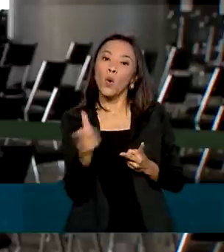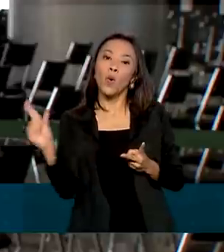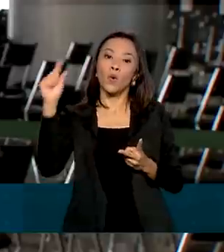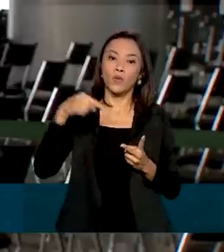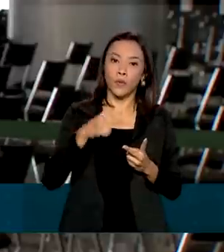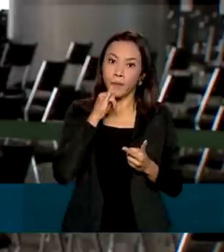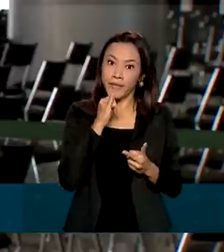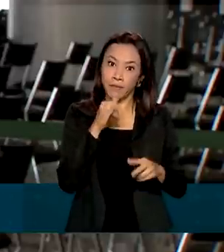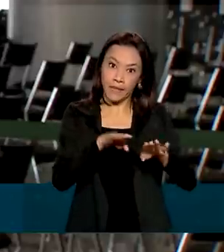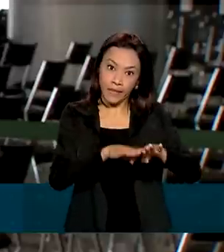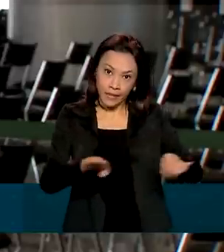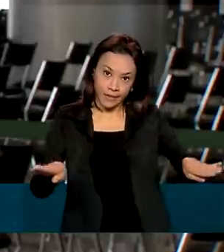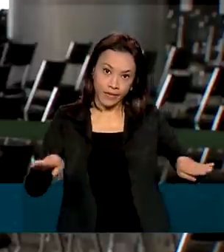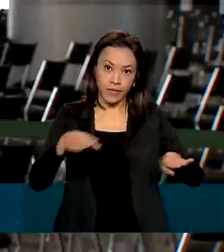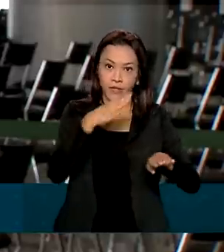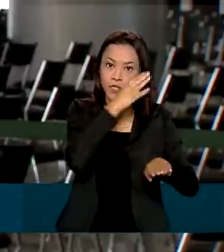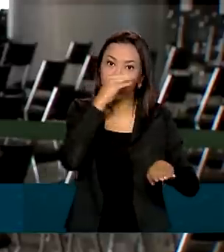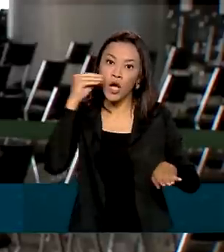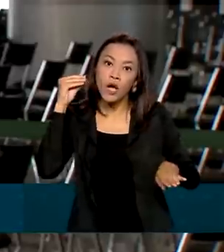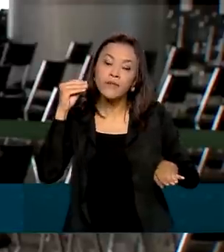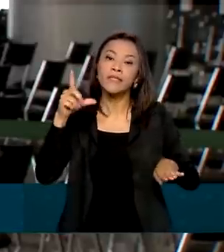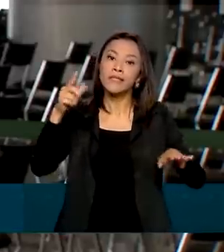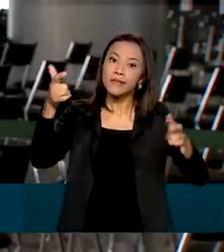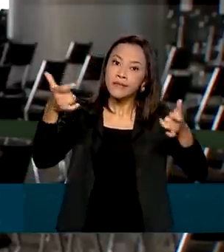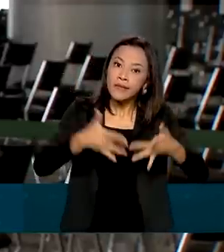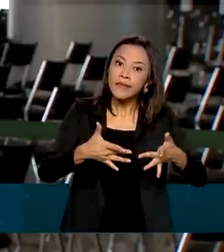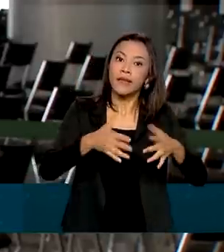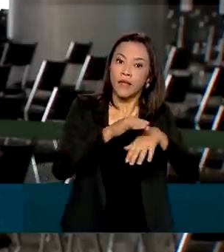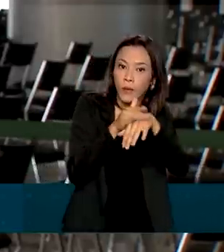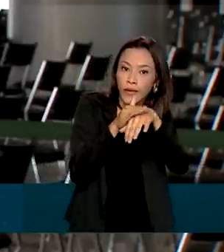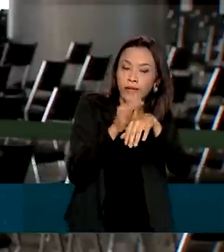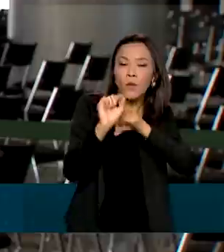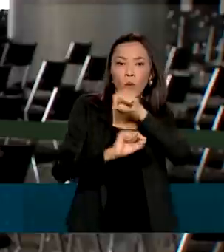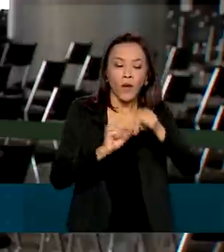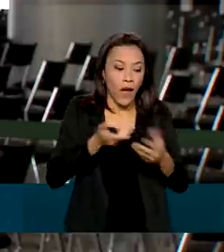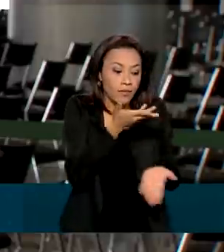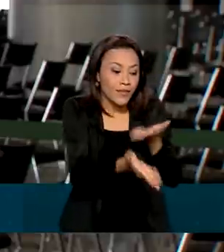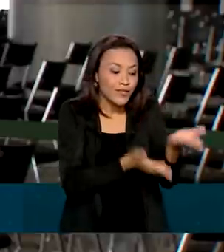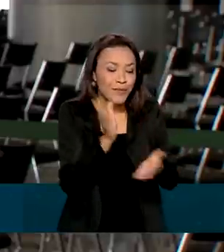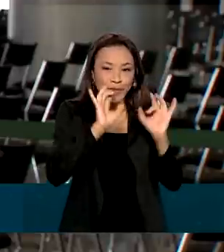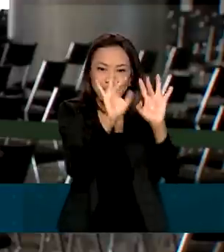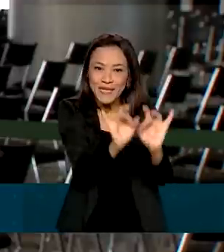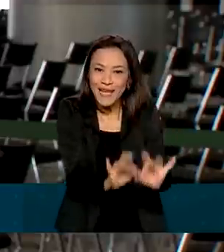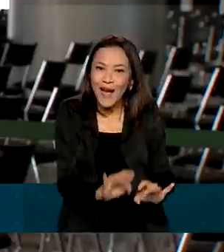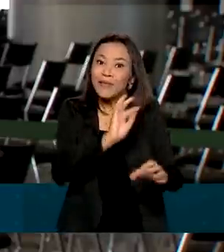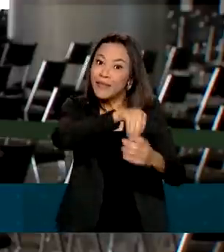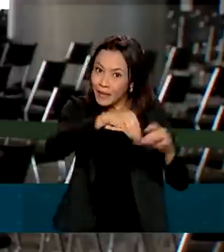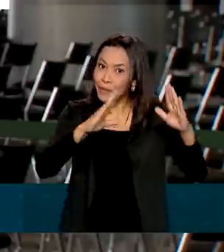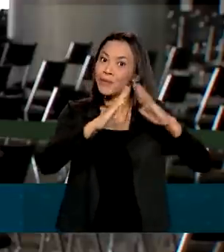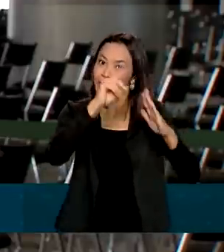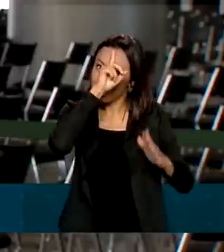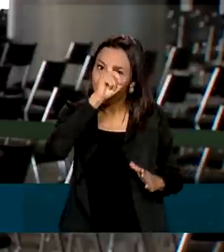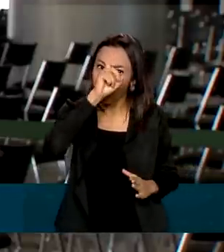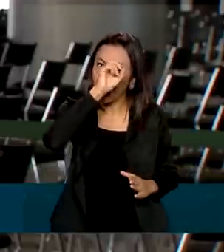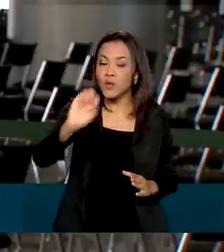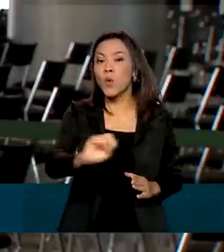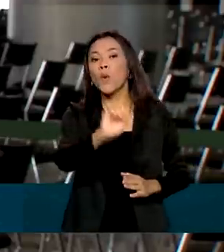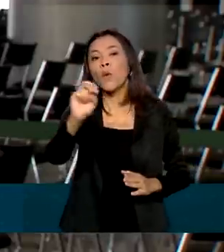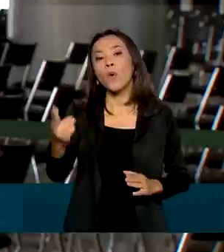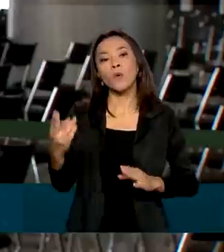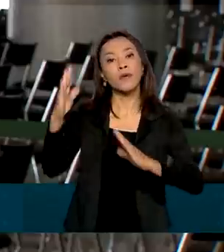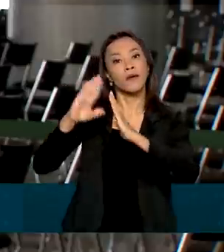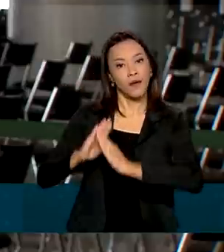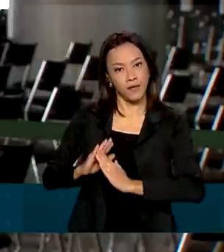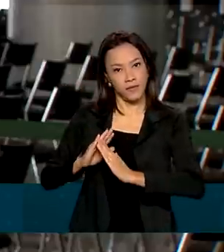caso das crianças e dos jovens com a doença é o atendimento educacional em classe hospitalar e também ou em regime domiciliar.